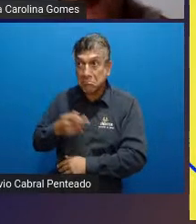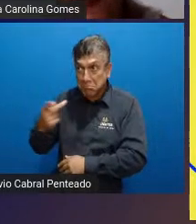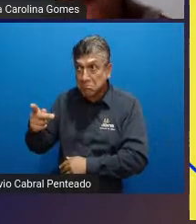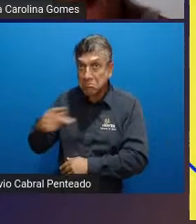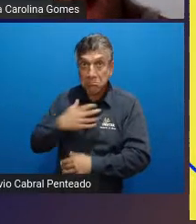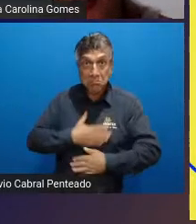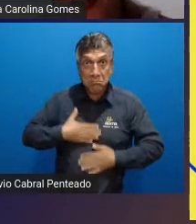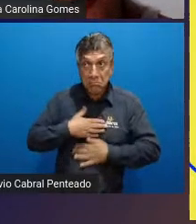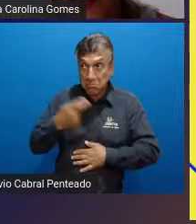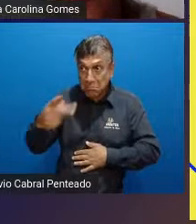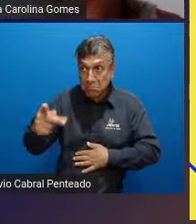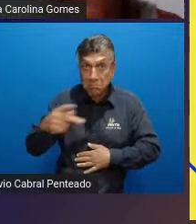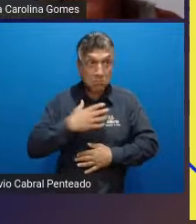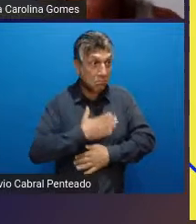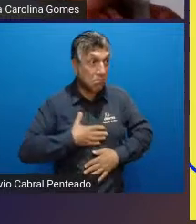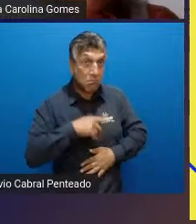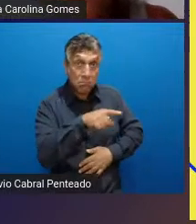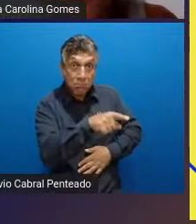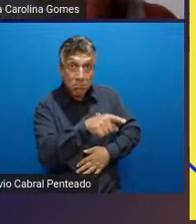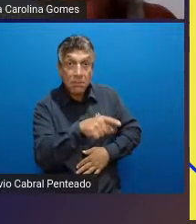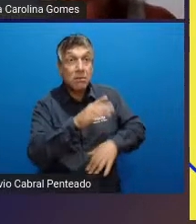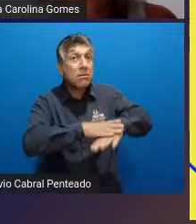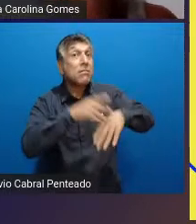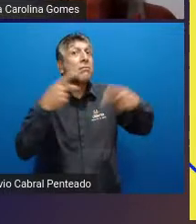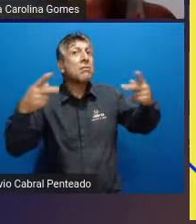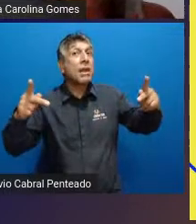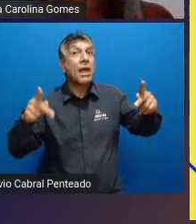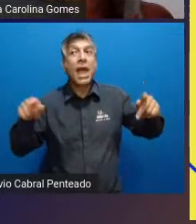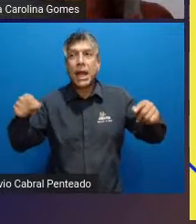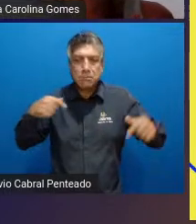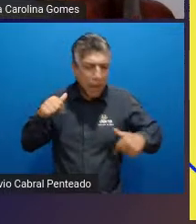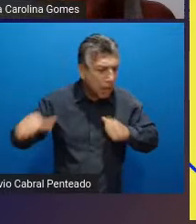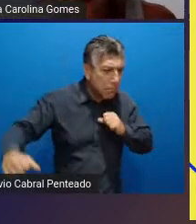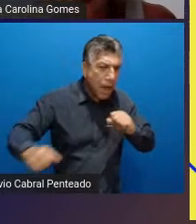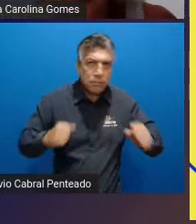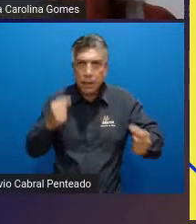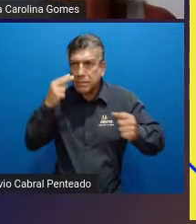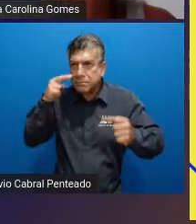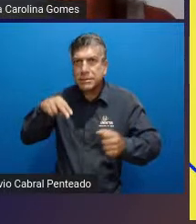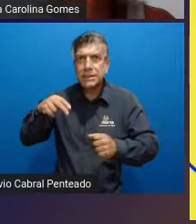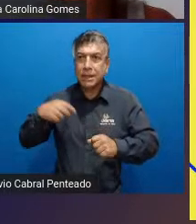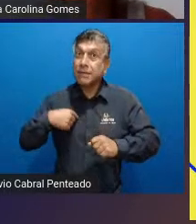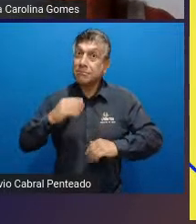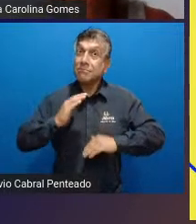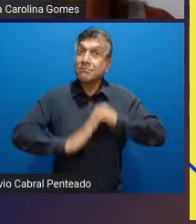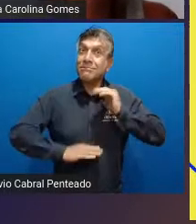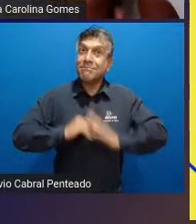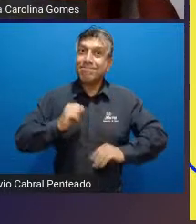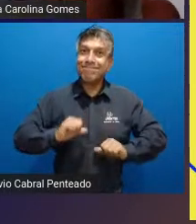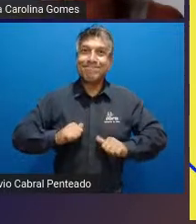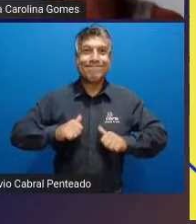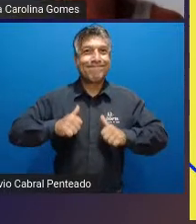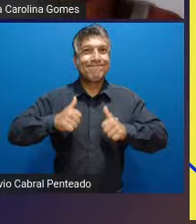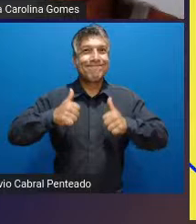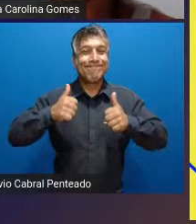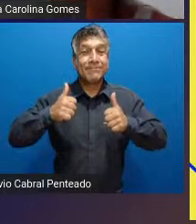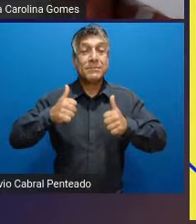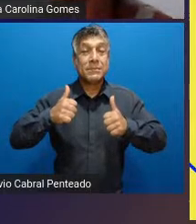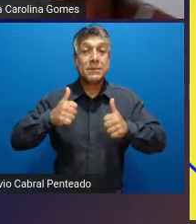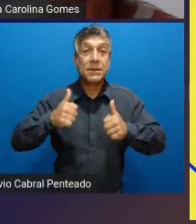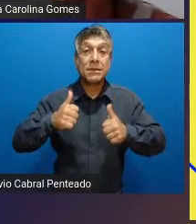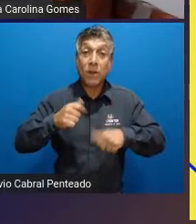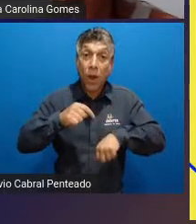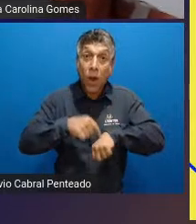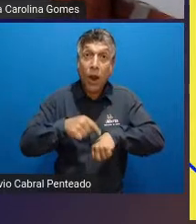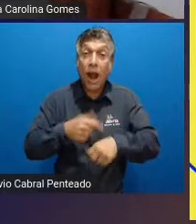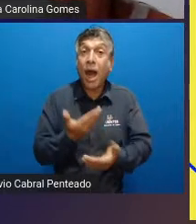prazer naquilo que ele está praticando naquilo que ele está descobrindo nele mesmo naquele talento que ele está sabendo exacerbar no momento da